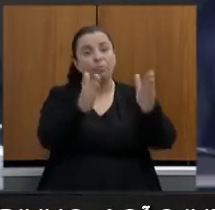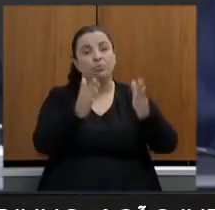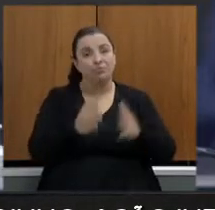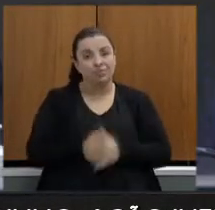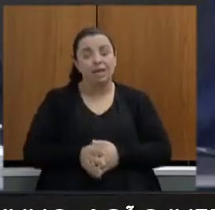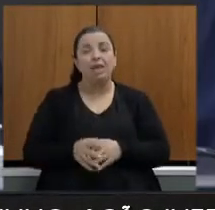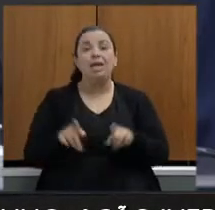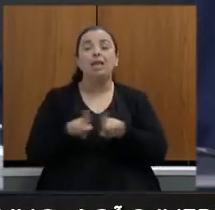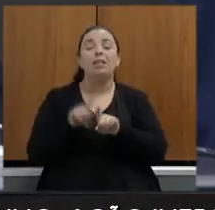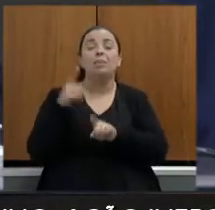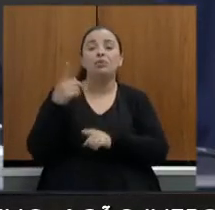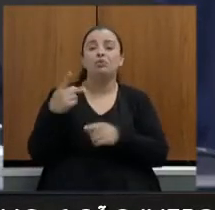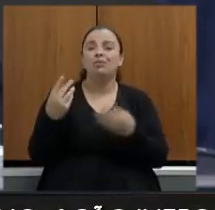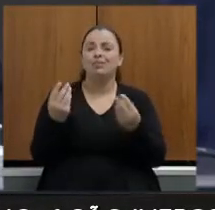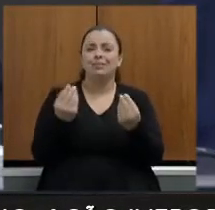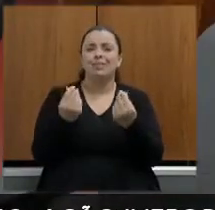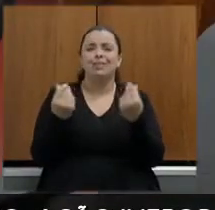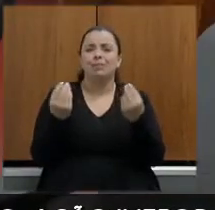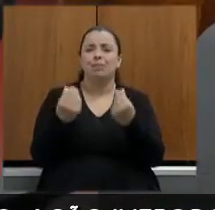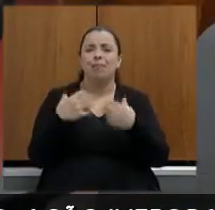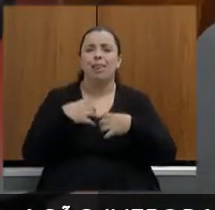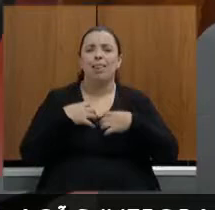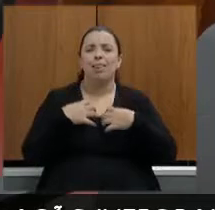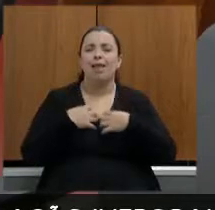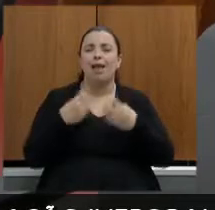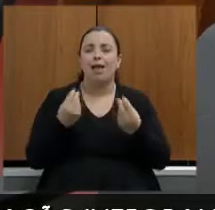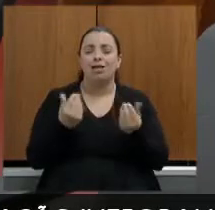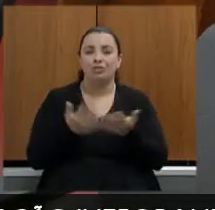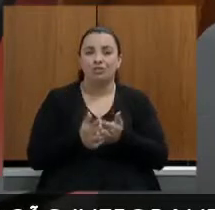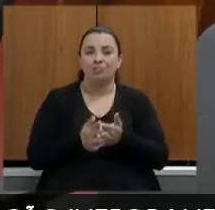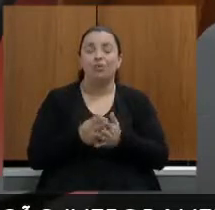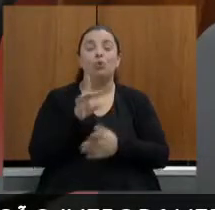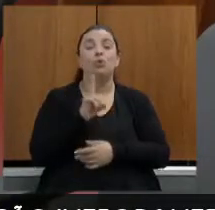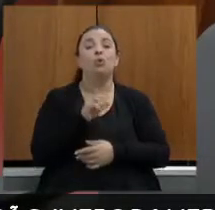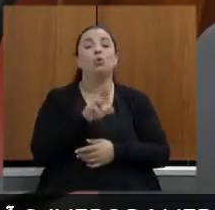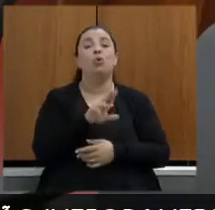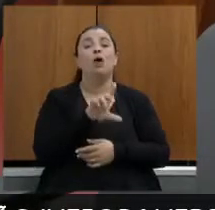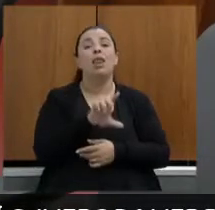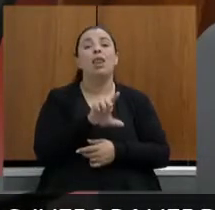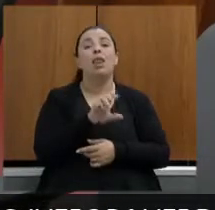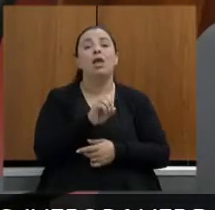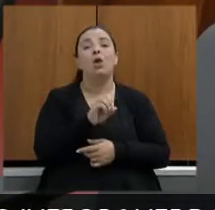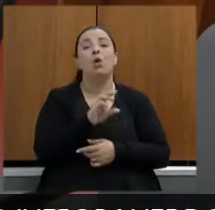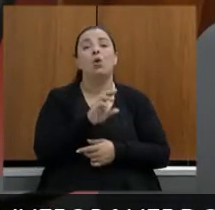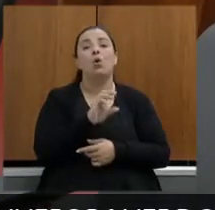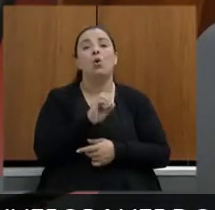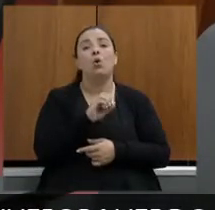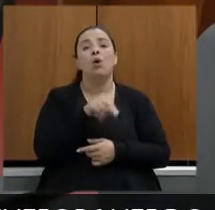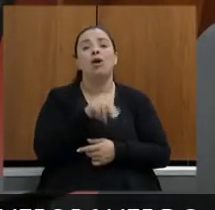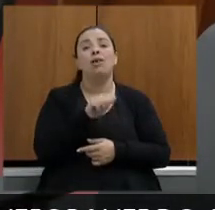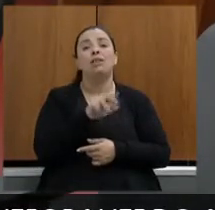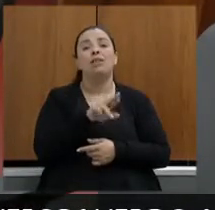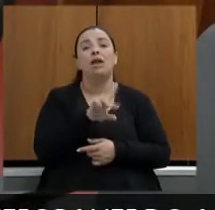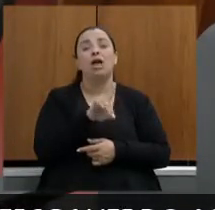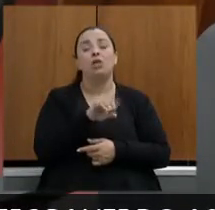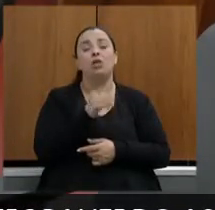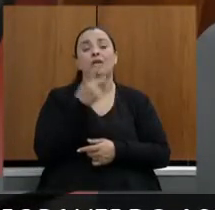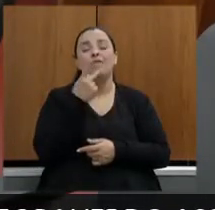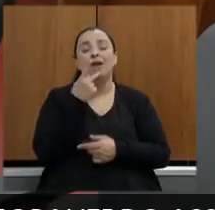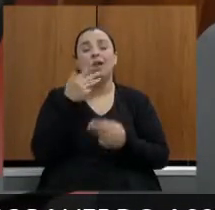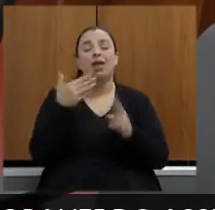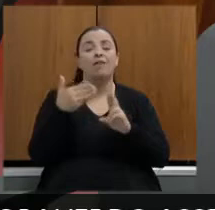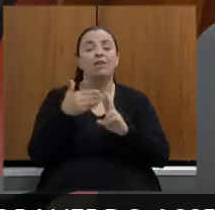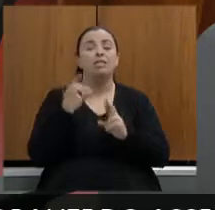sensibilidade o doutor Leonardo Maia fazia referência se a gente fosse considerar só os valores